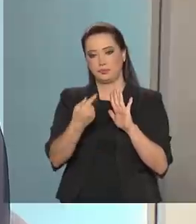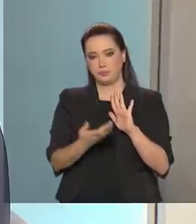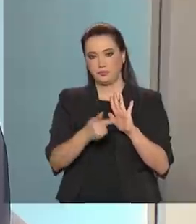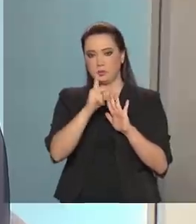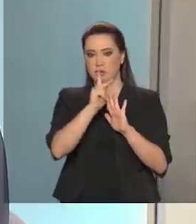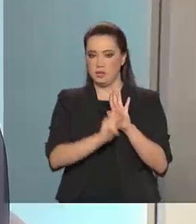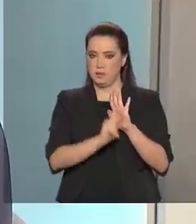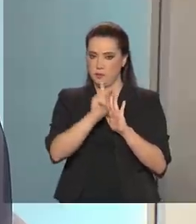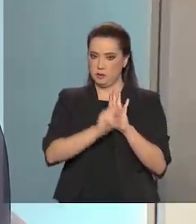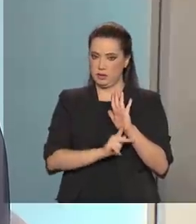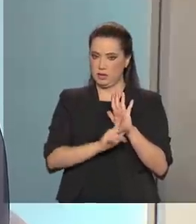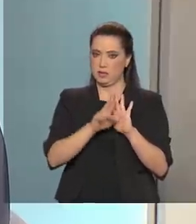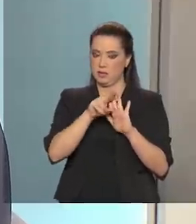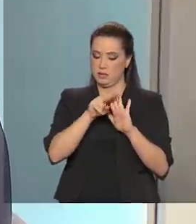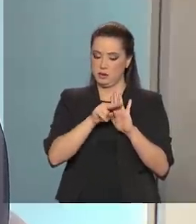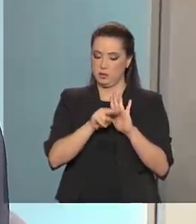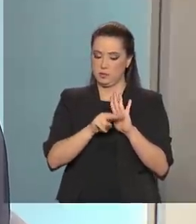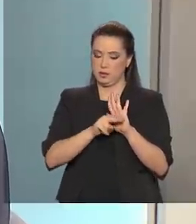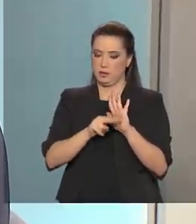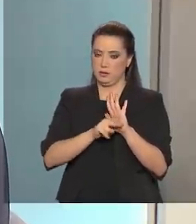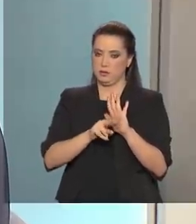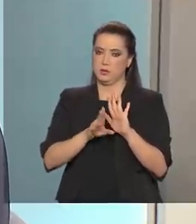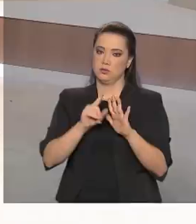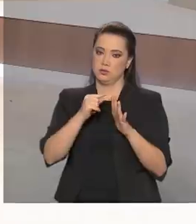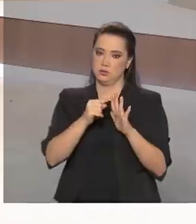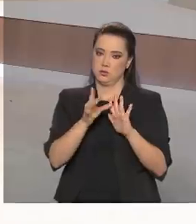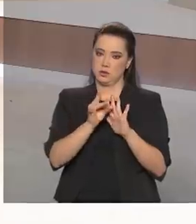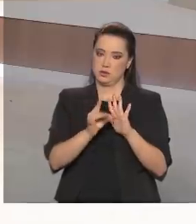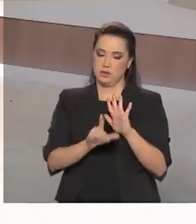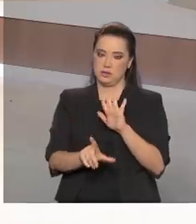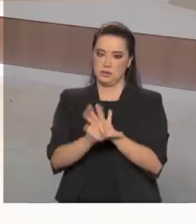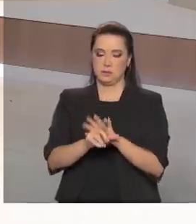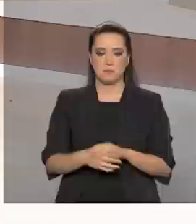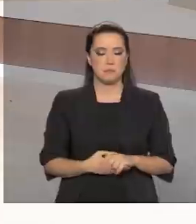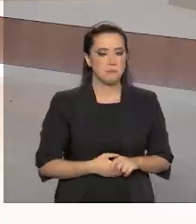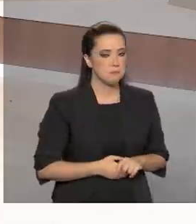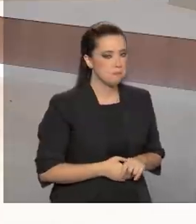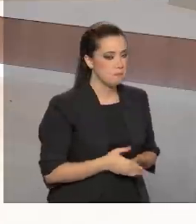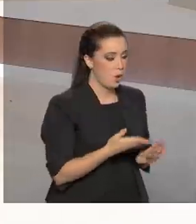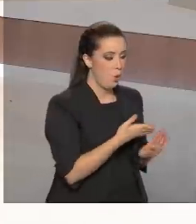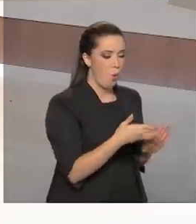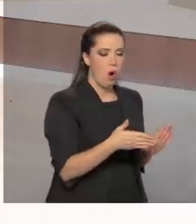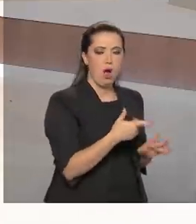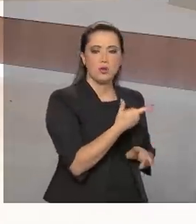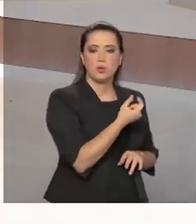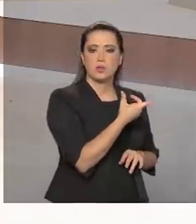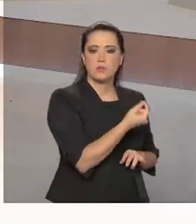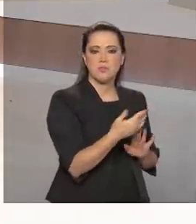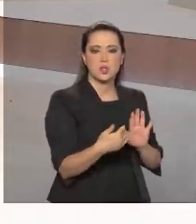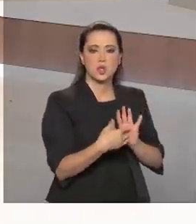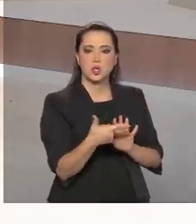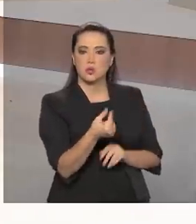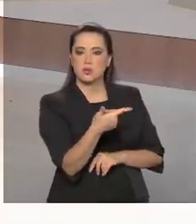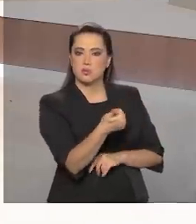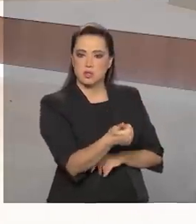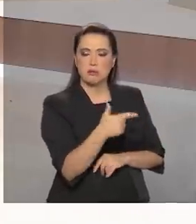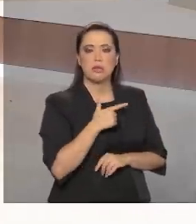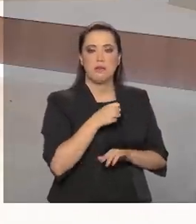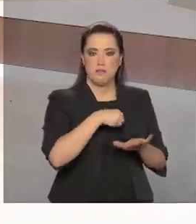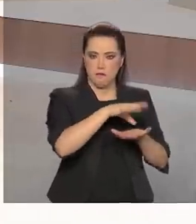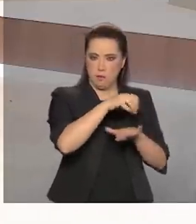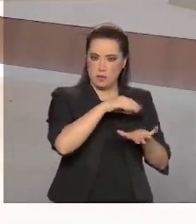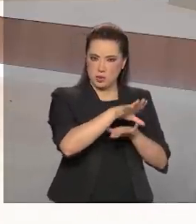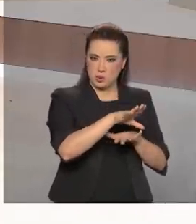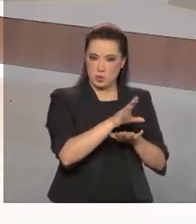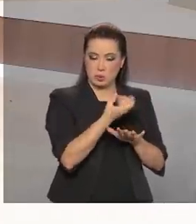portaria regulamentando algum ponto da lei. Entre o fim de 2020 e agora 2021, houve um vazamento de dados